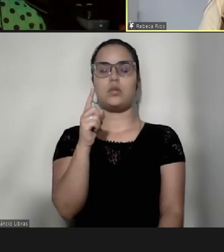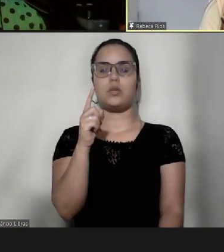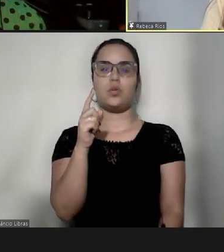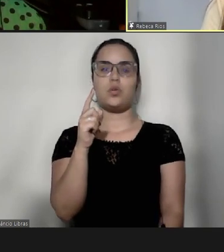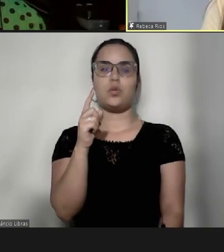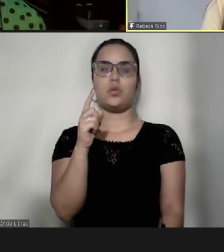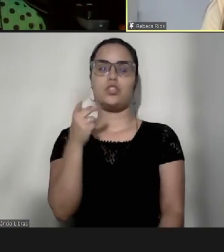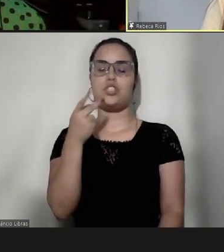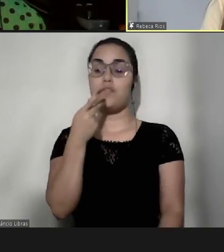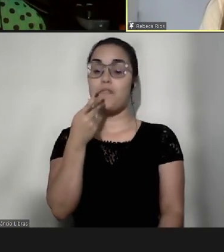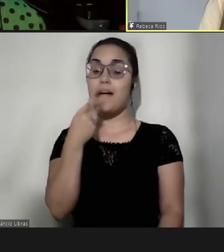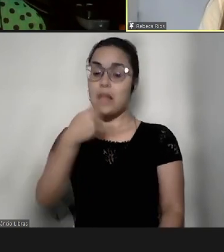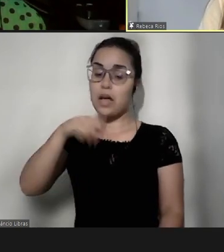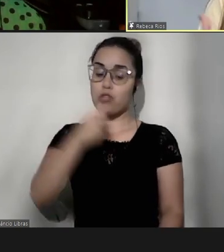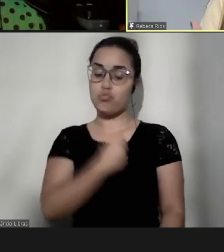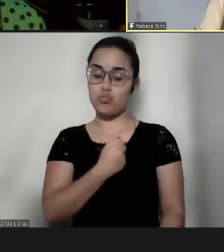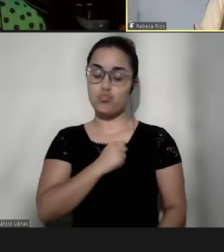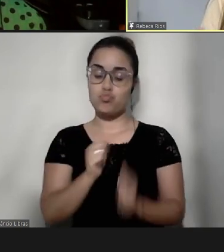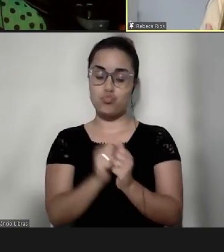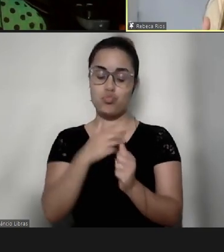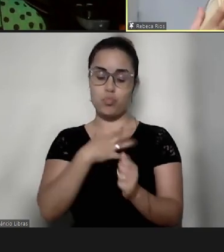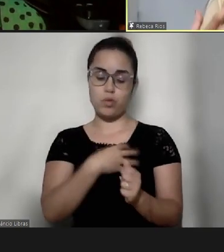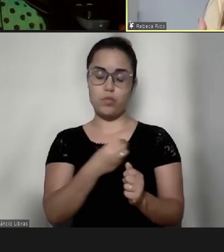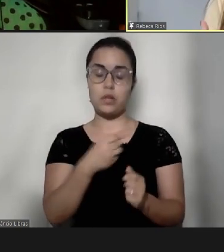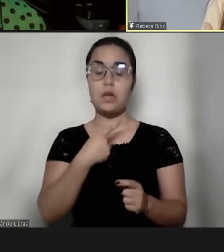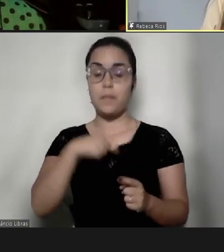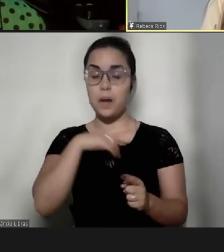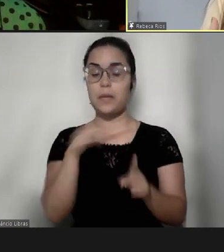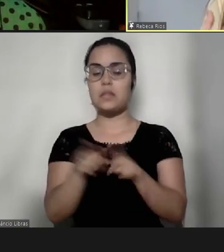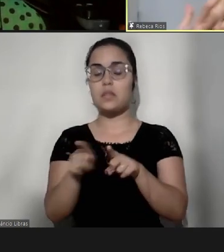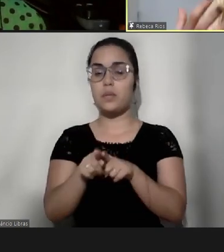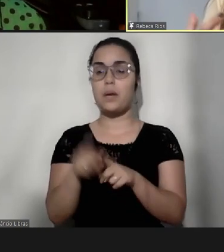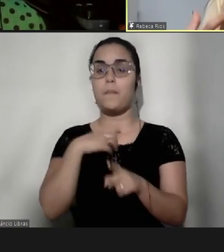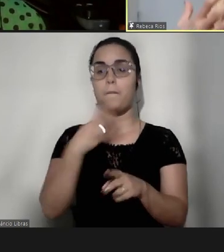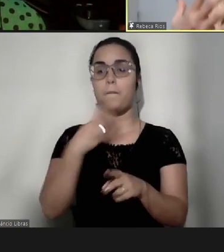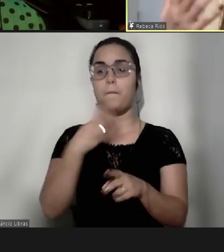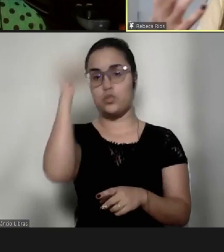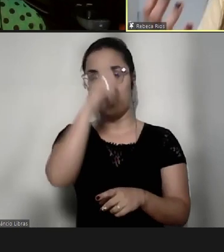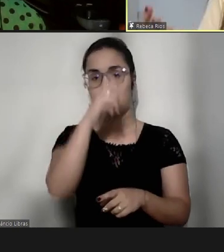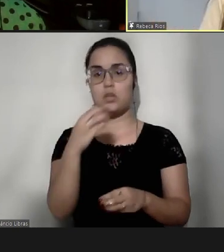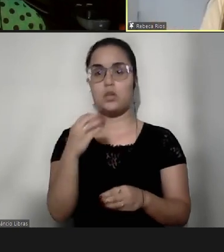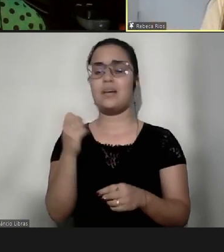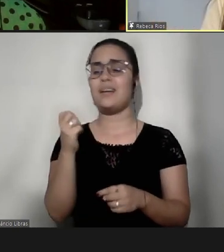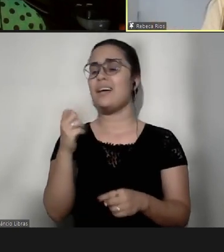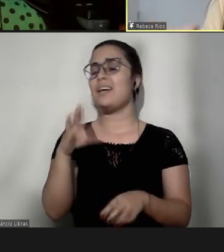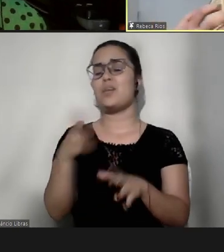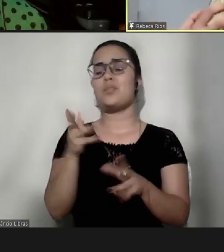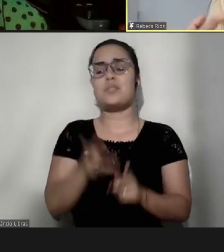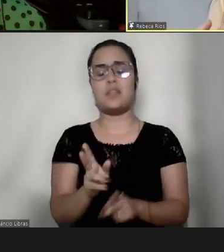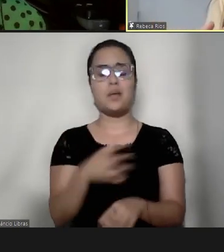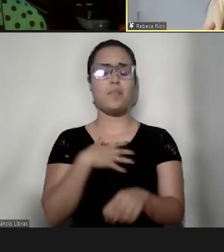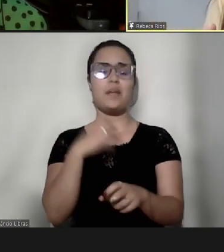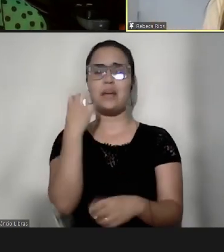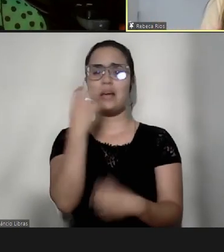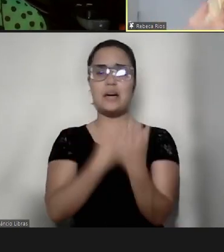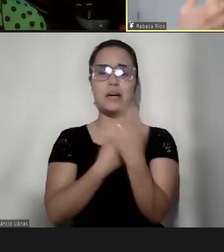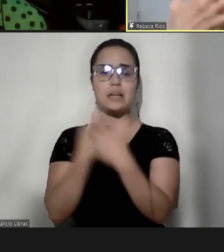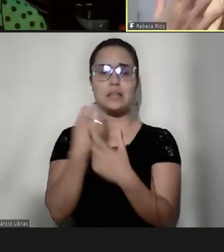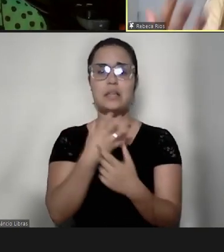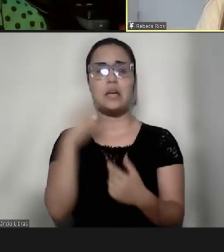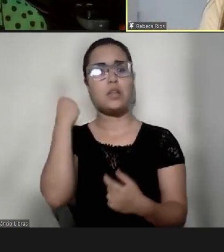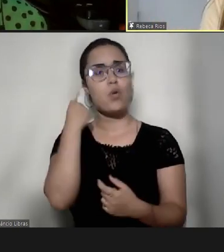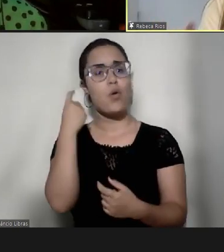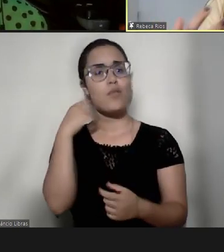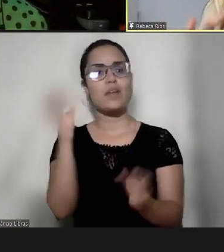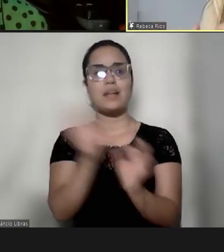dialogar com o João, e isso tudo para mim também ficou muito difícil, porque eu ficava, meu Deus, tantas vezes que eu cantei com o meu filho, ele não ouvia, quantas vezes